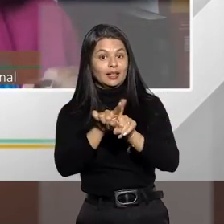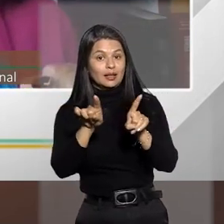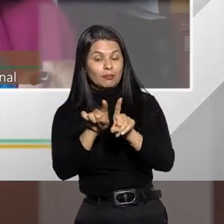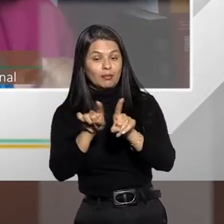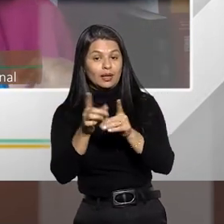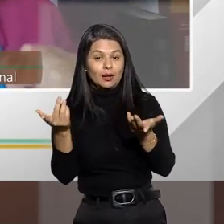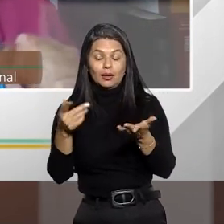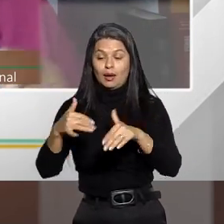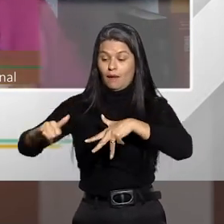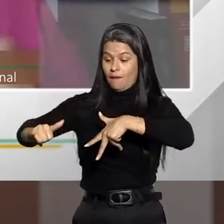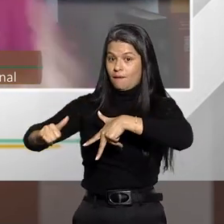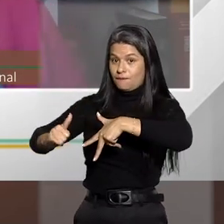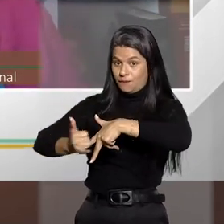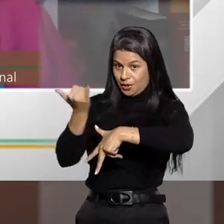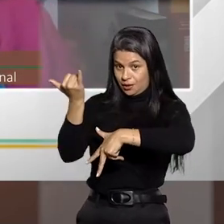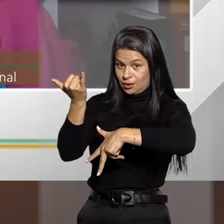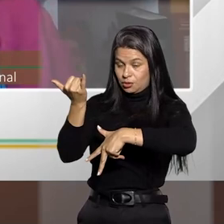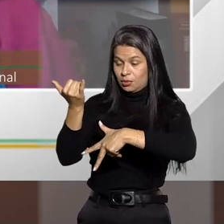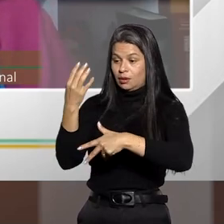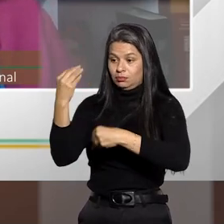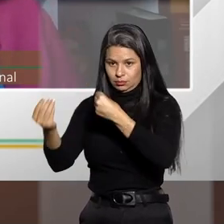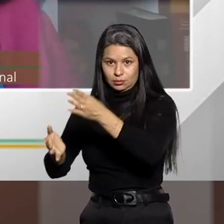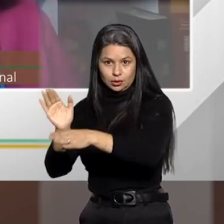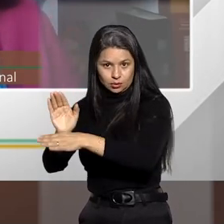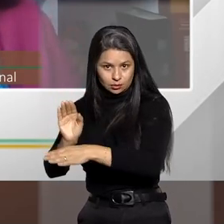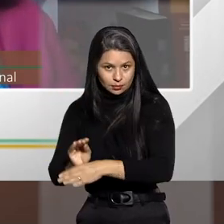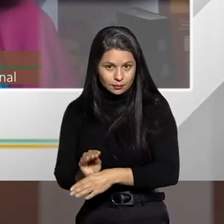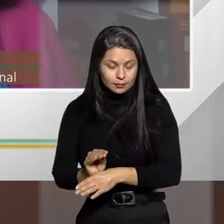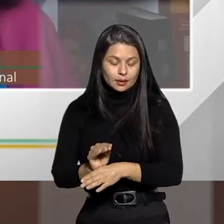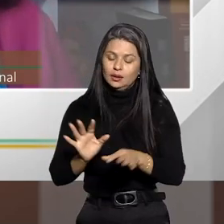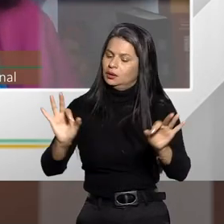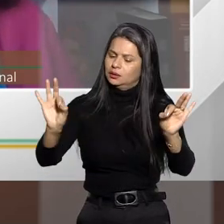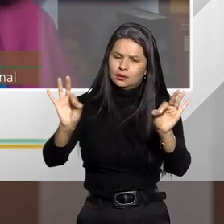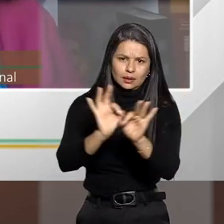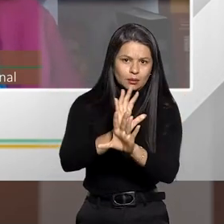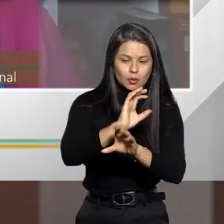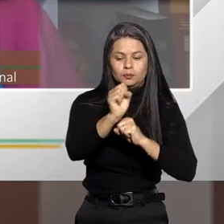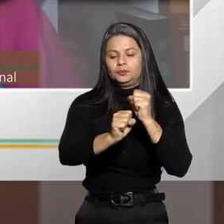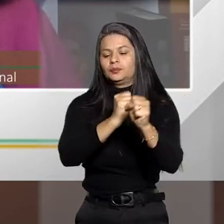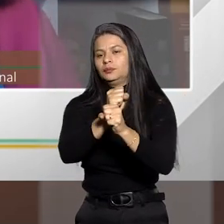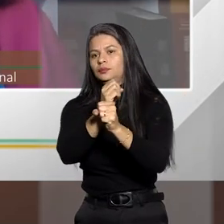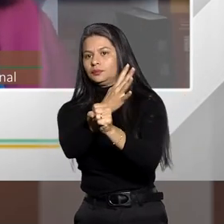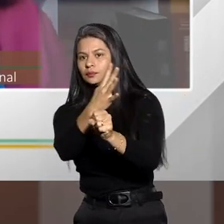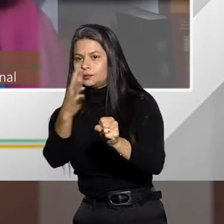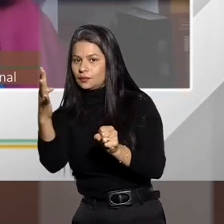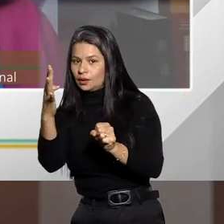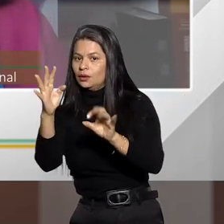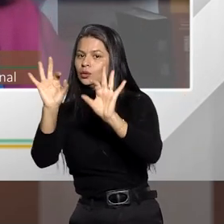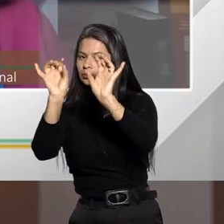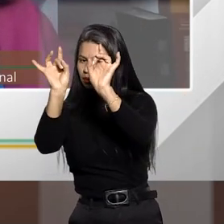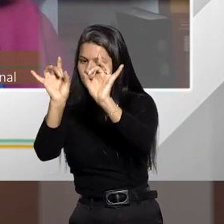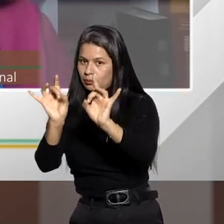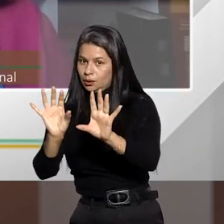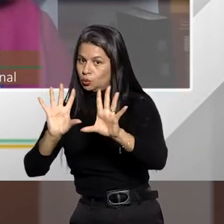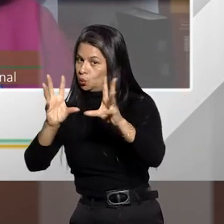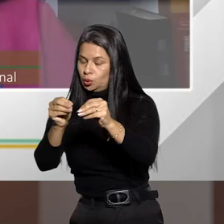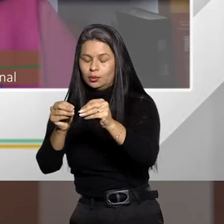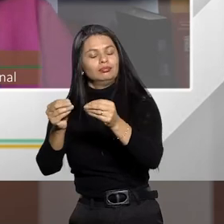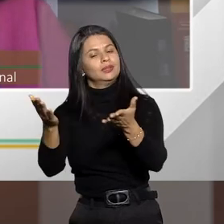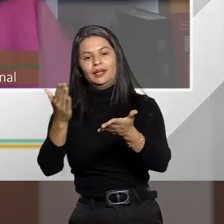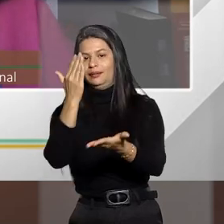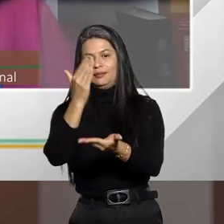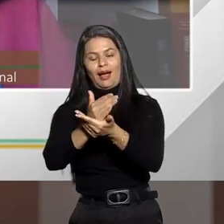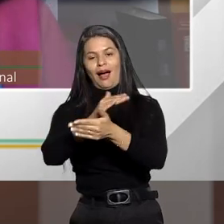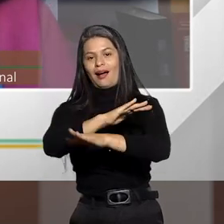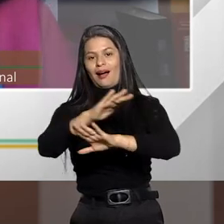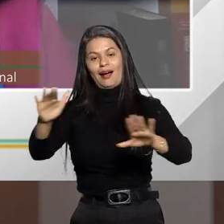sofrido pela vítima. Então, no final do período de prova, cumpridas as obrigações, aí extinta o processo, extinta a punibilidade, e